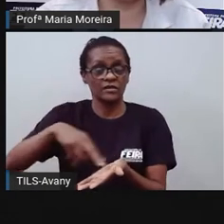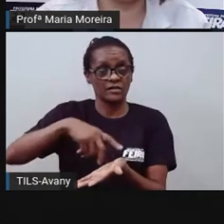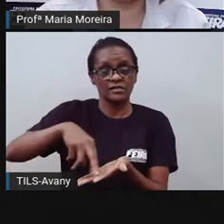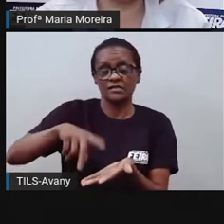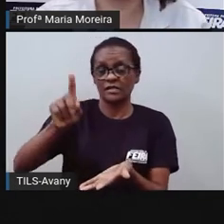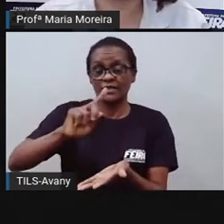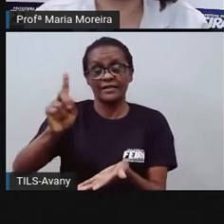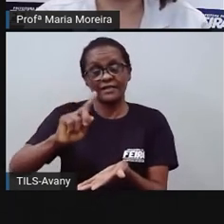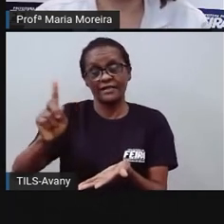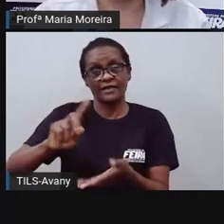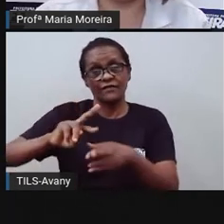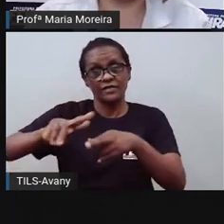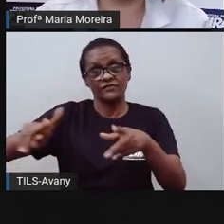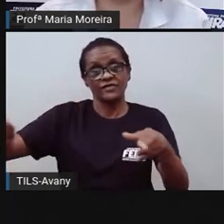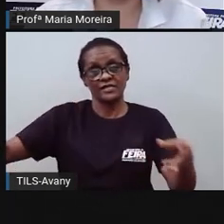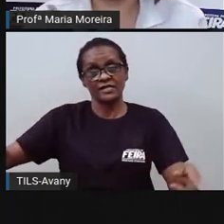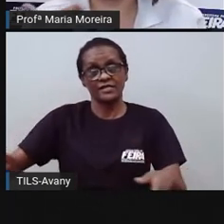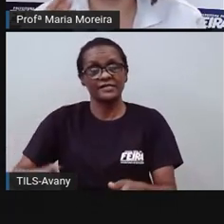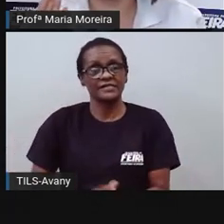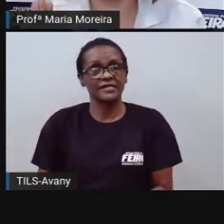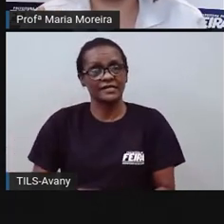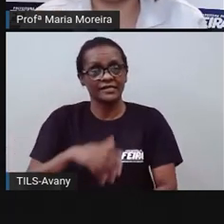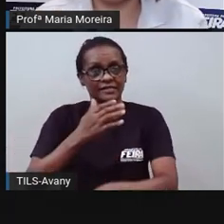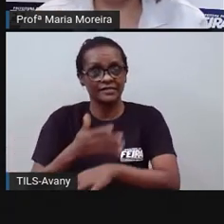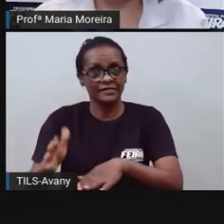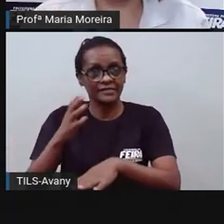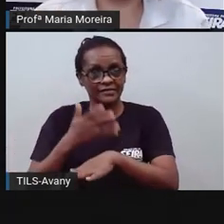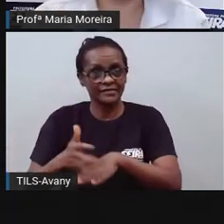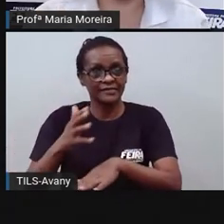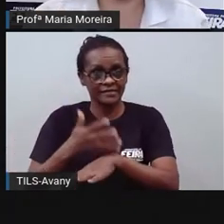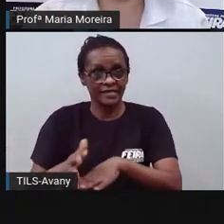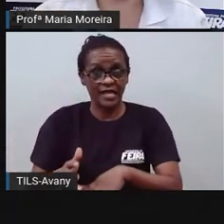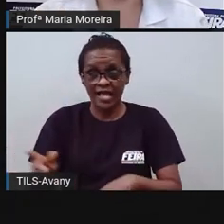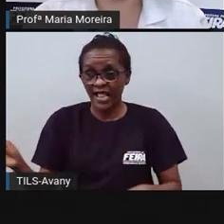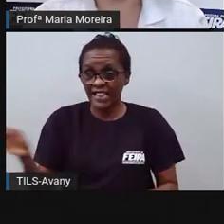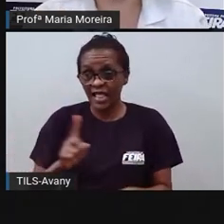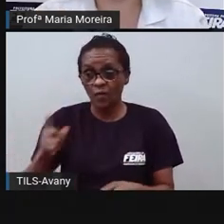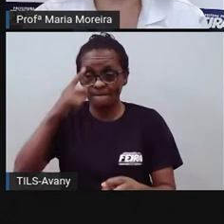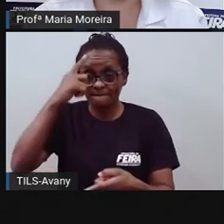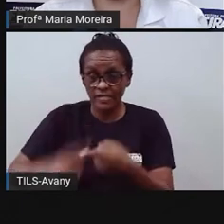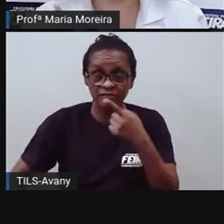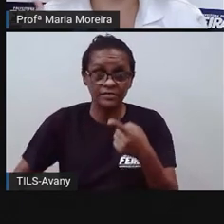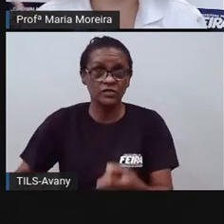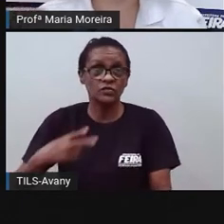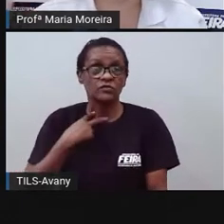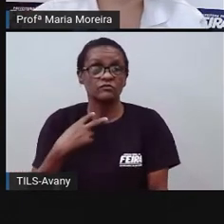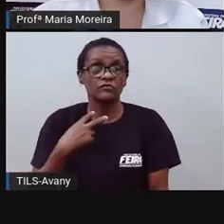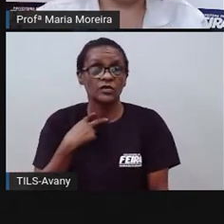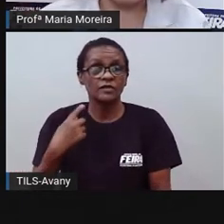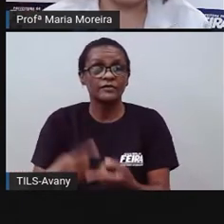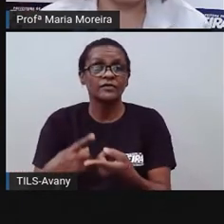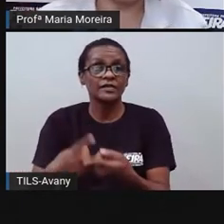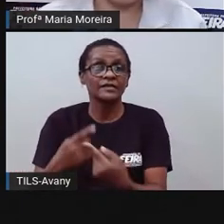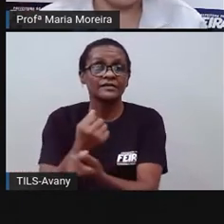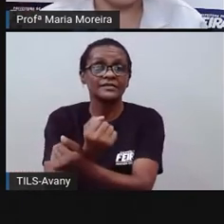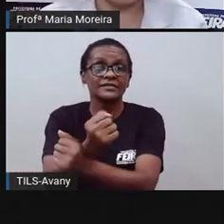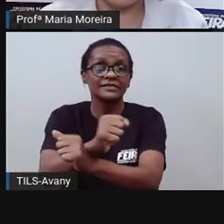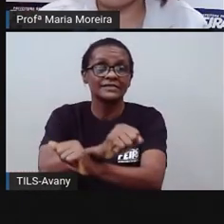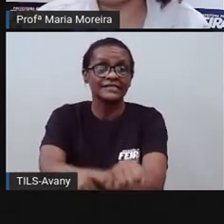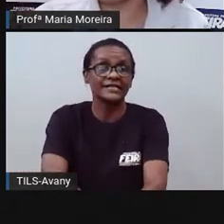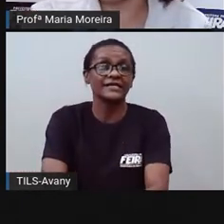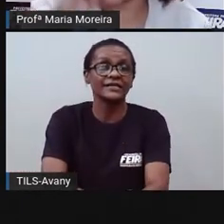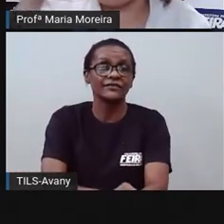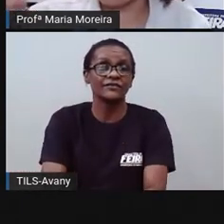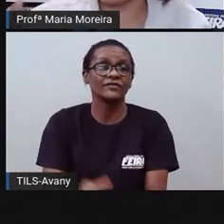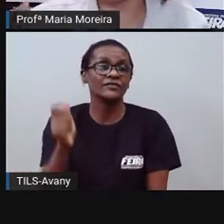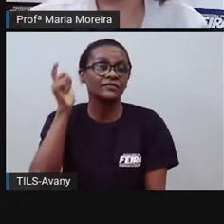o sincretismo religioso. E aí ela ficou proibida, porque os escravos conseguiam combater a ilha,